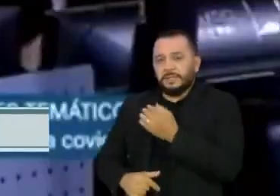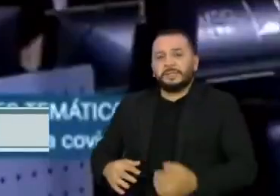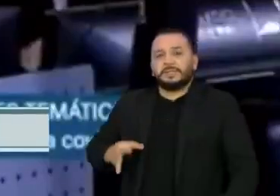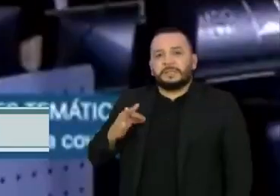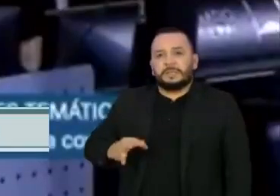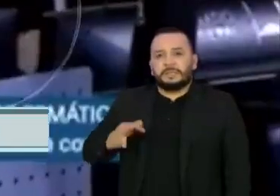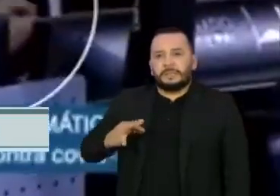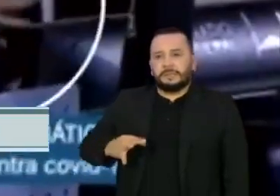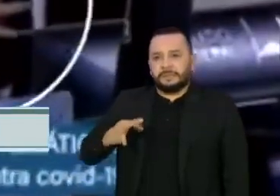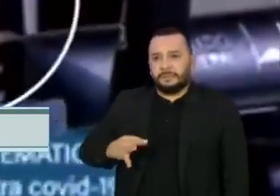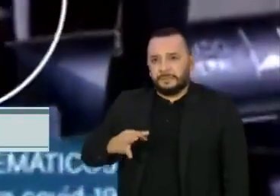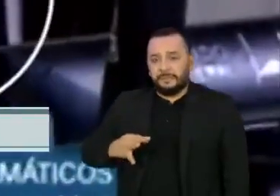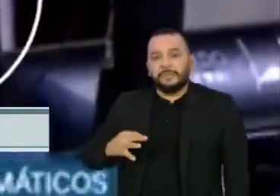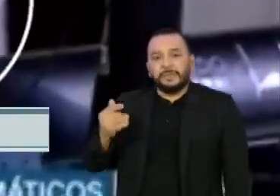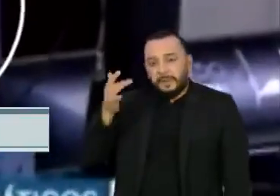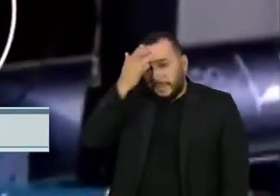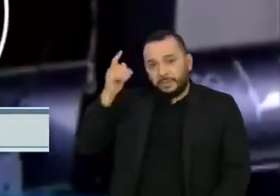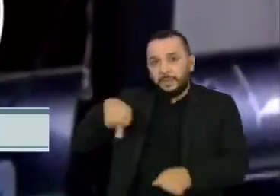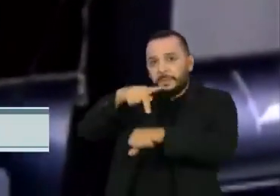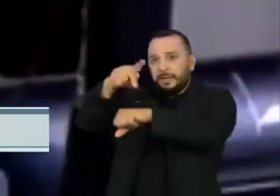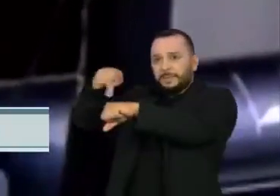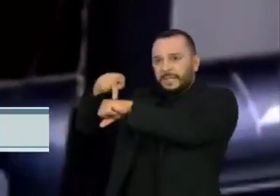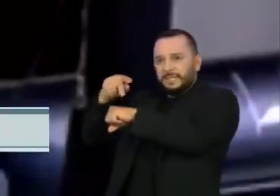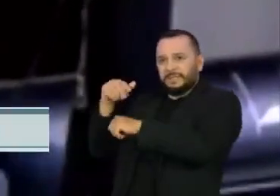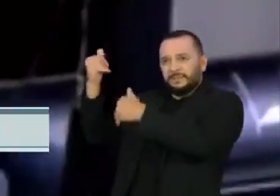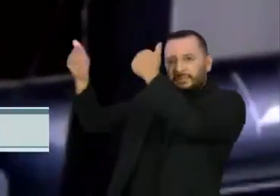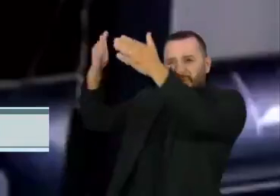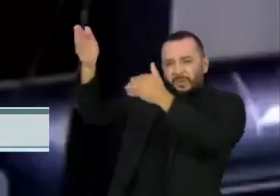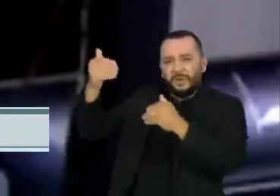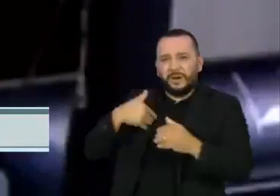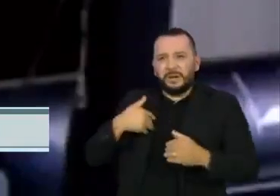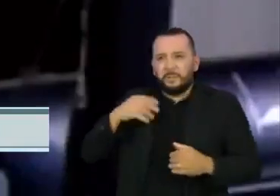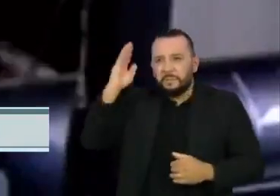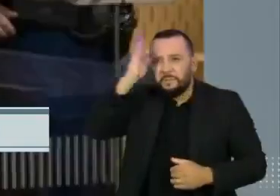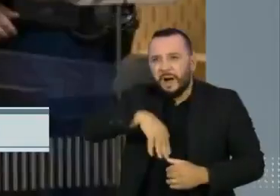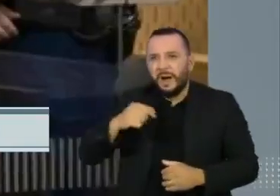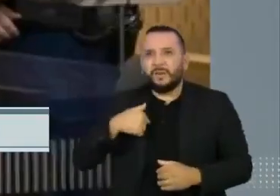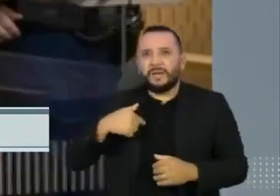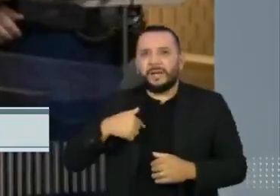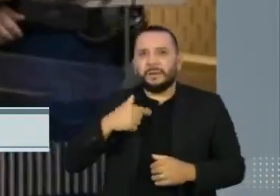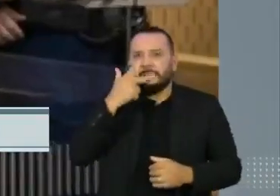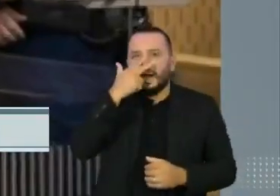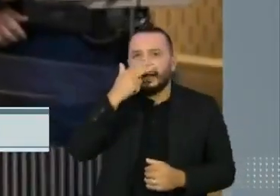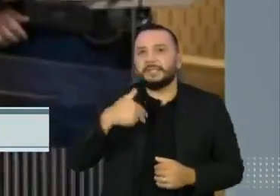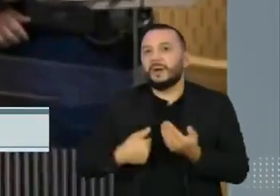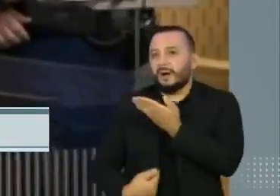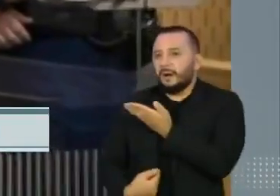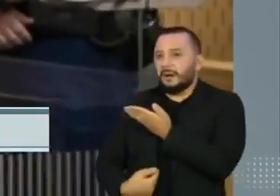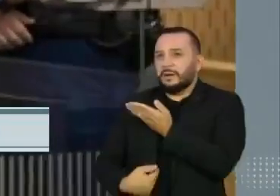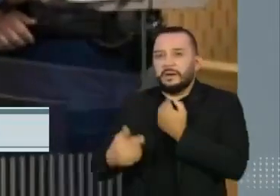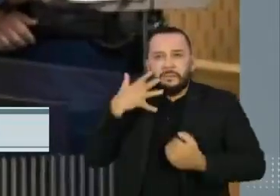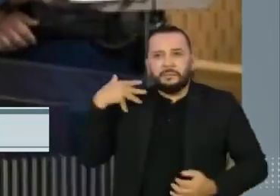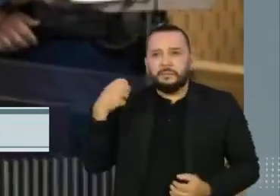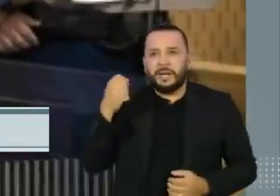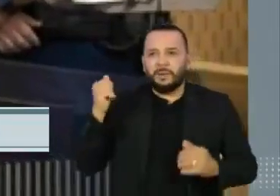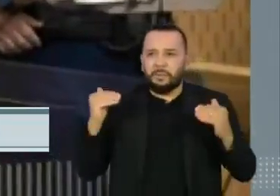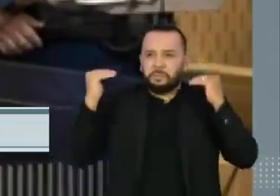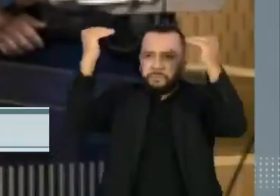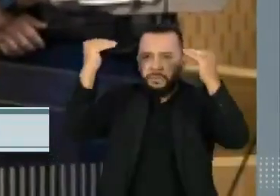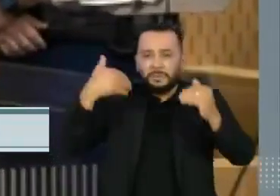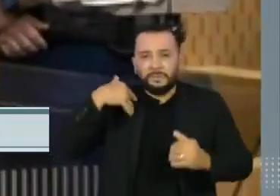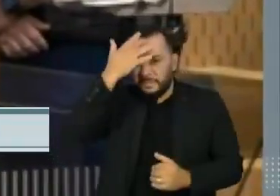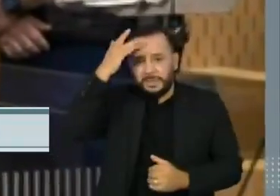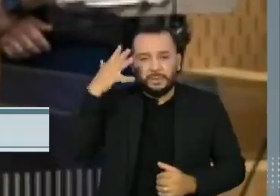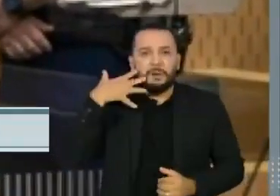Terroristas internacionais de extrema-direita fazem exatamente esse gesto para promover a supremacia branca, ou seja, que pessoas de origem